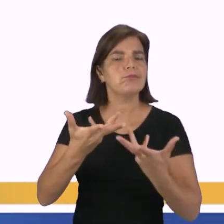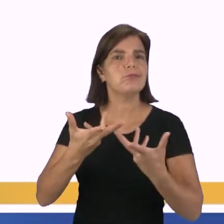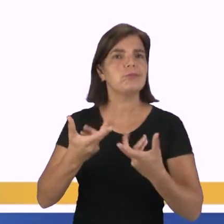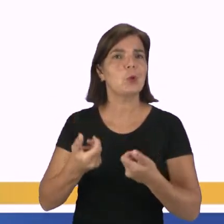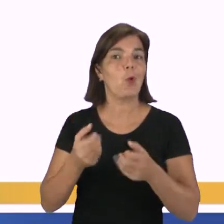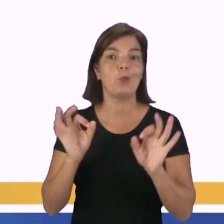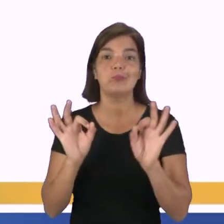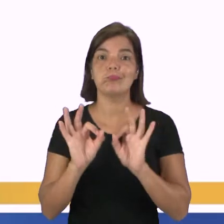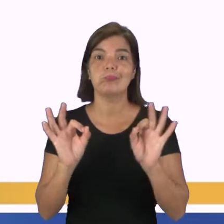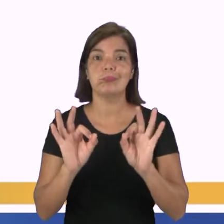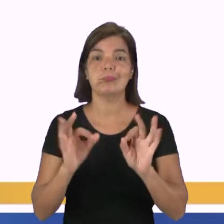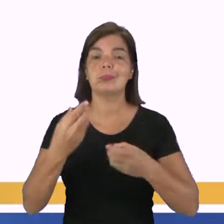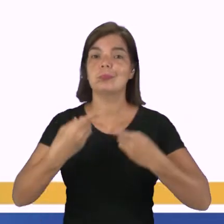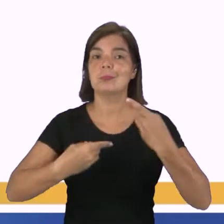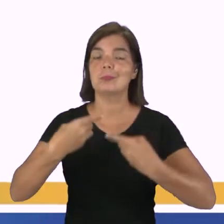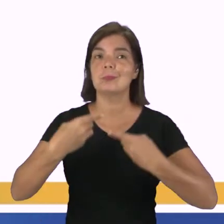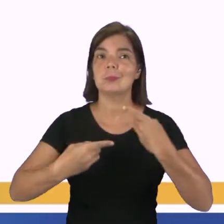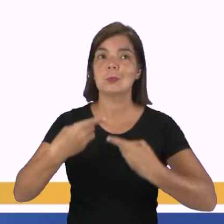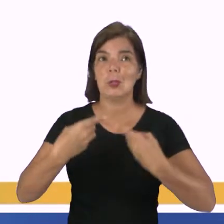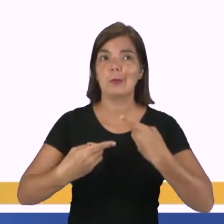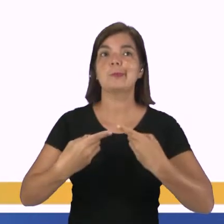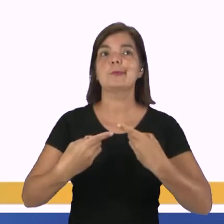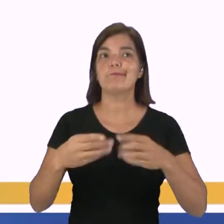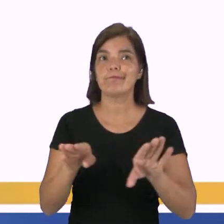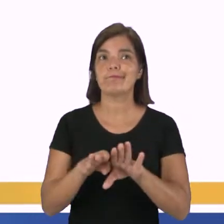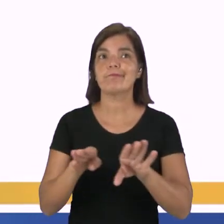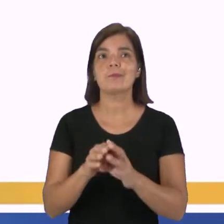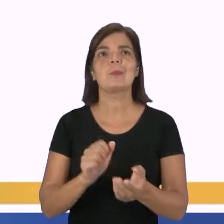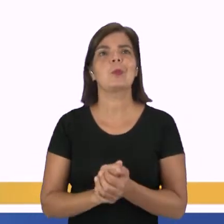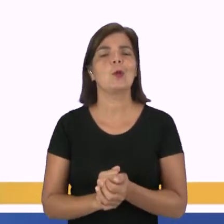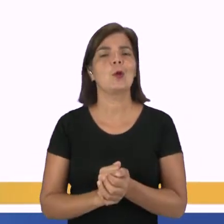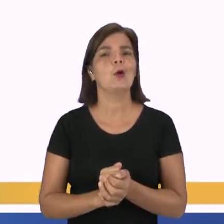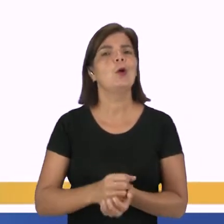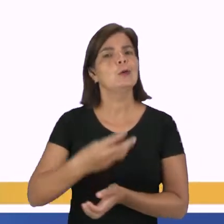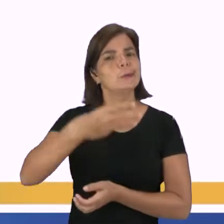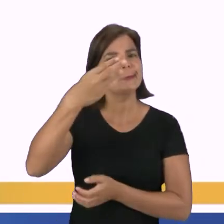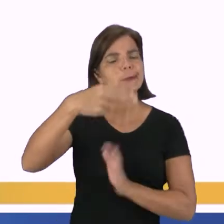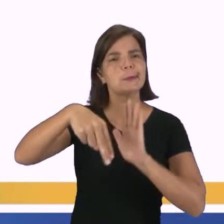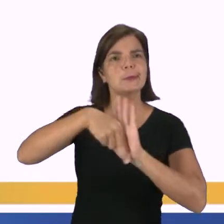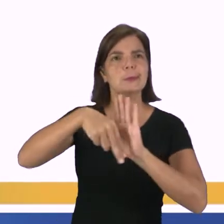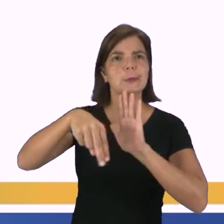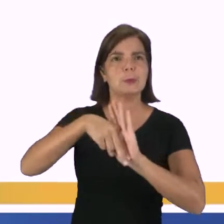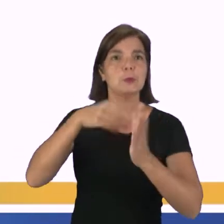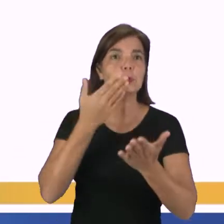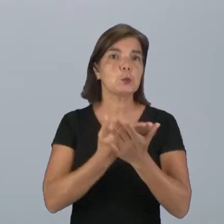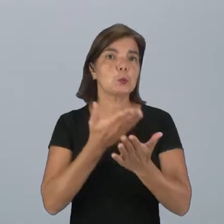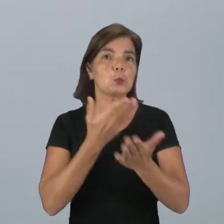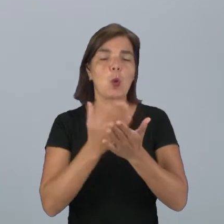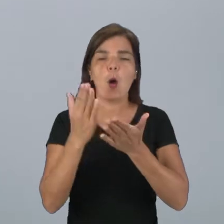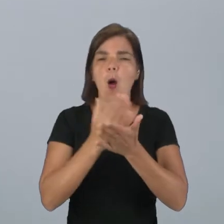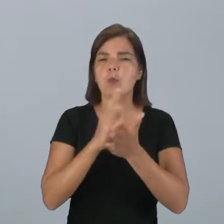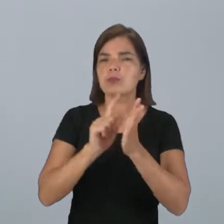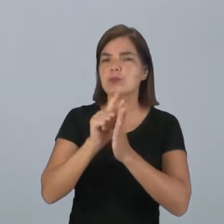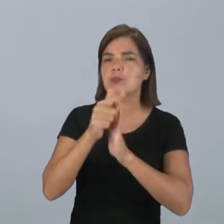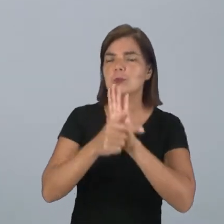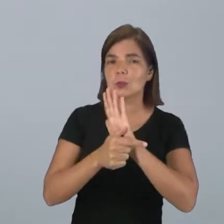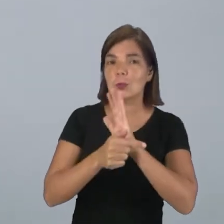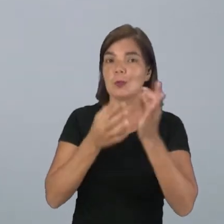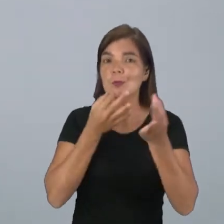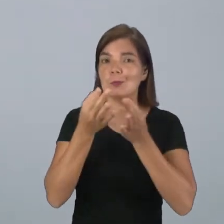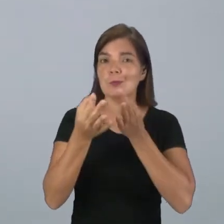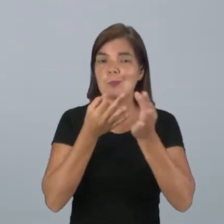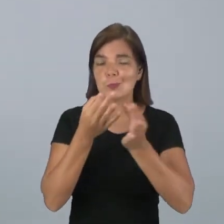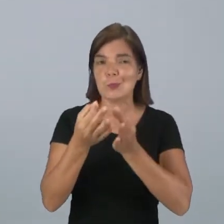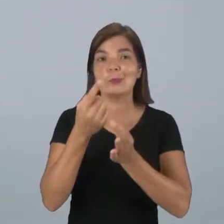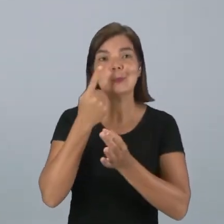ou não, de discutir e argumentar. Durante o terceiro bimestre, estudamos sobre alguns gêneros argumentativos.